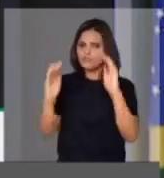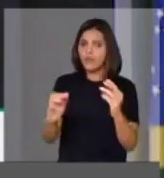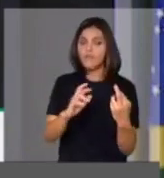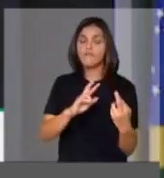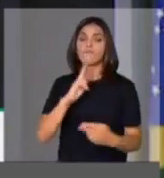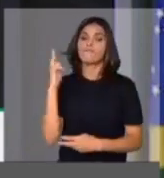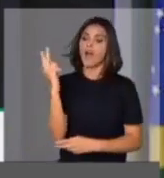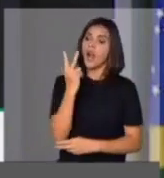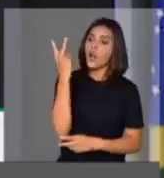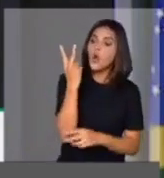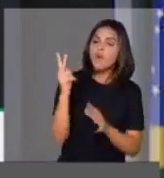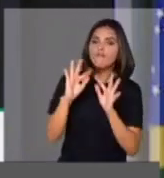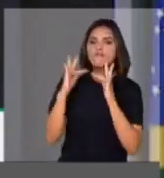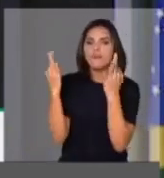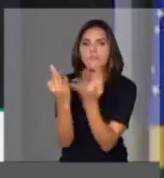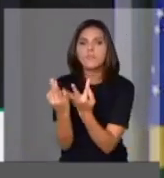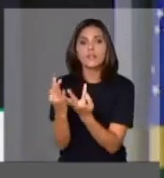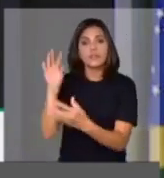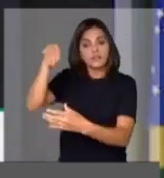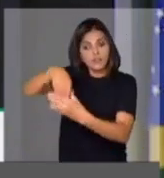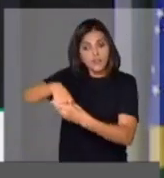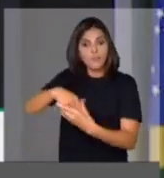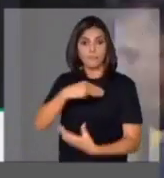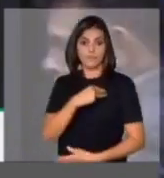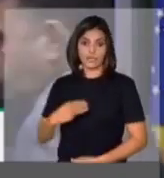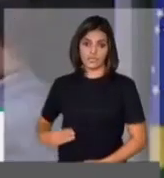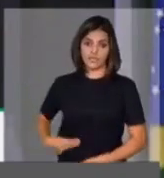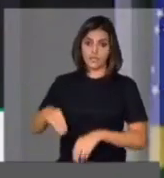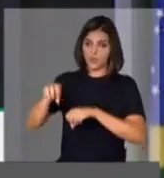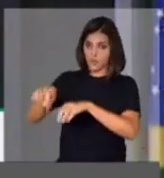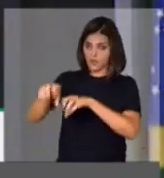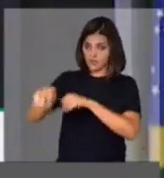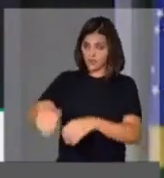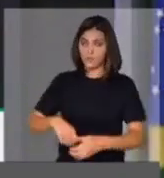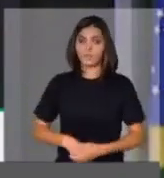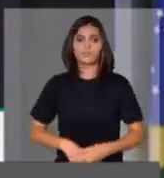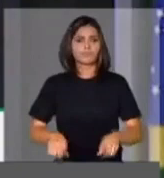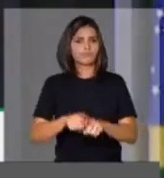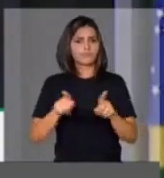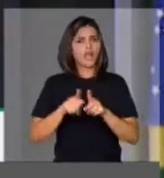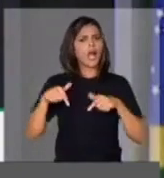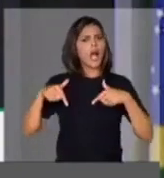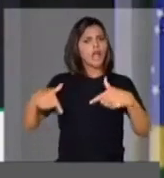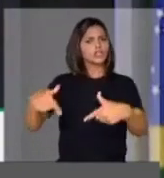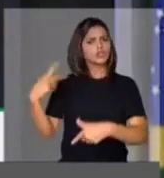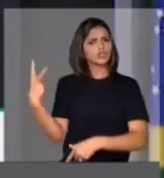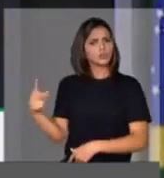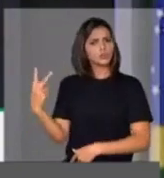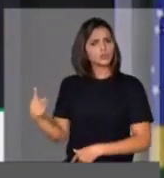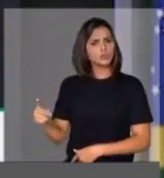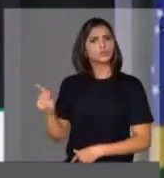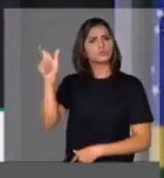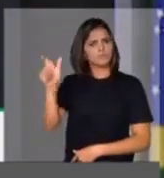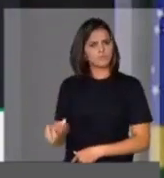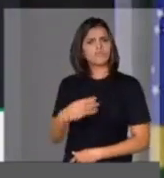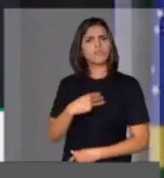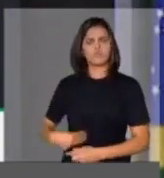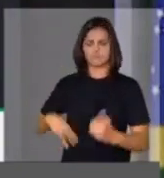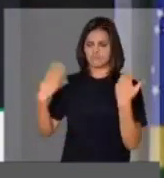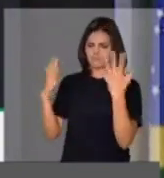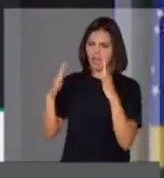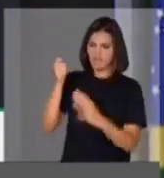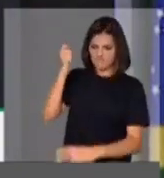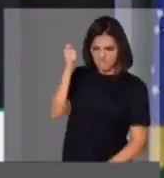naquele ministério. Gostaria aqui de enaltecer a atitude do ministro, de parabenizá-lo pela